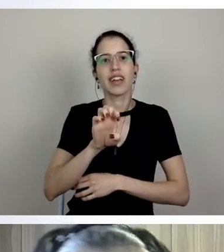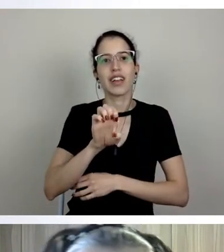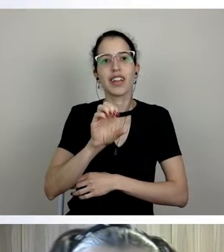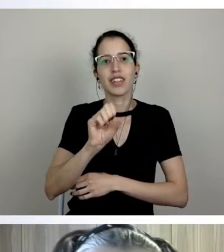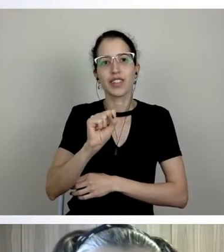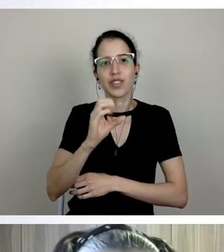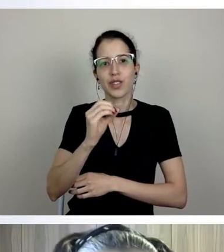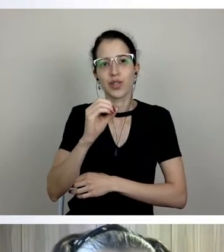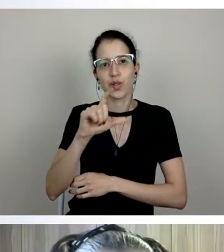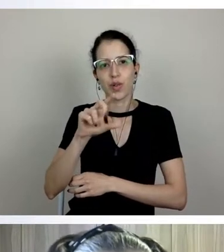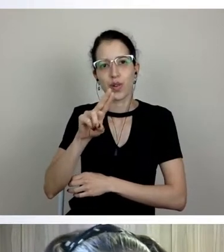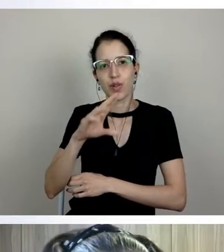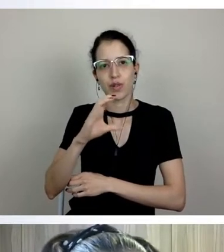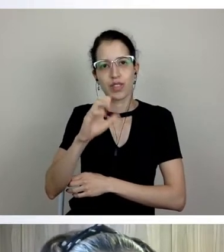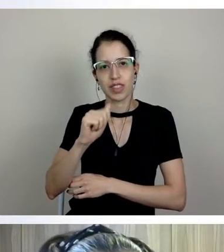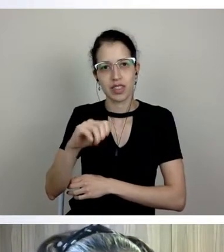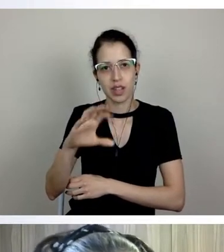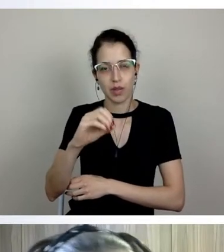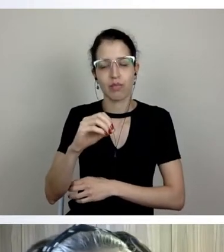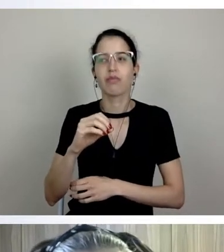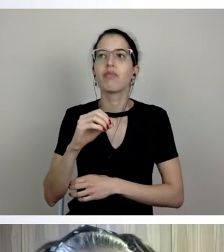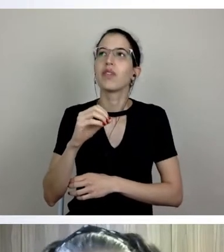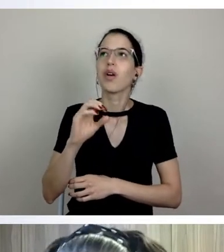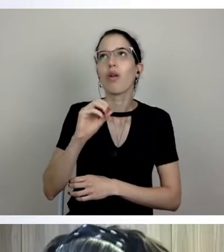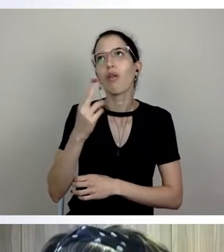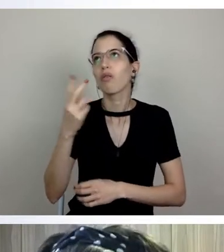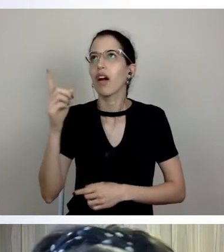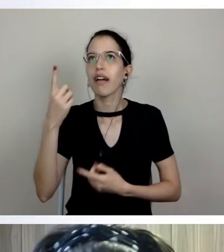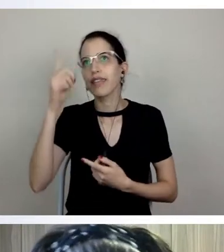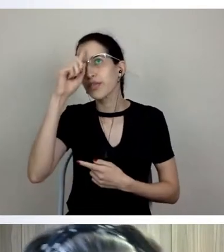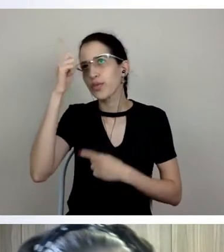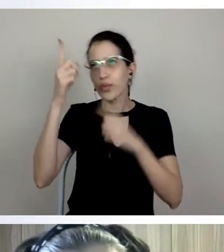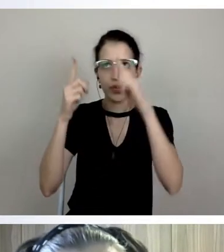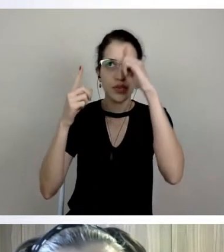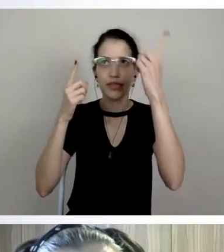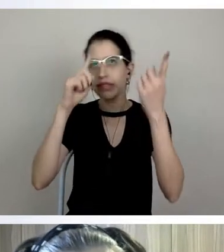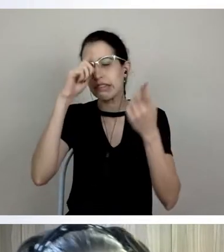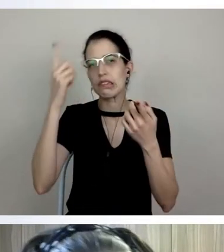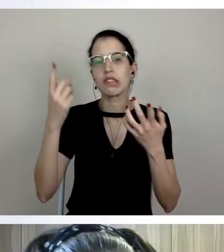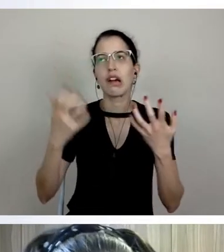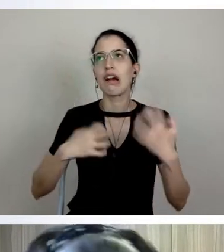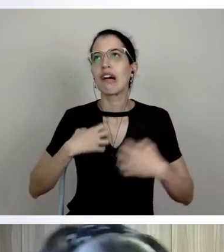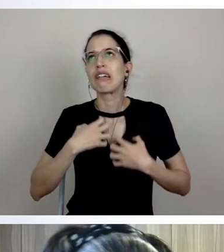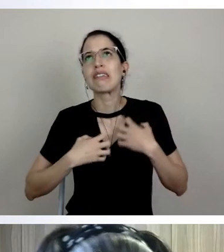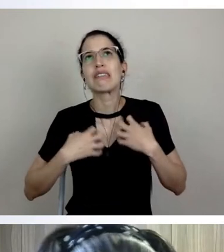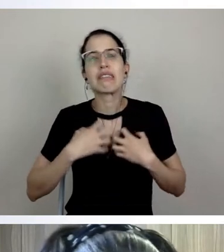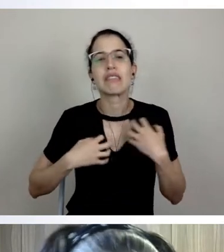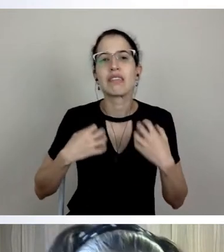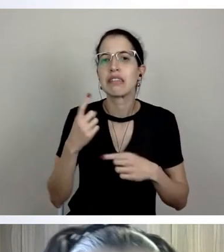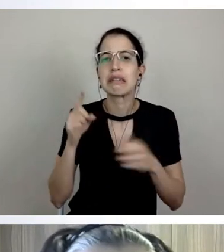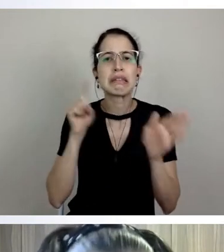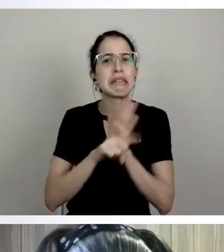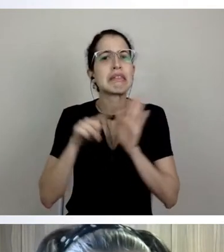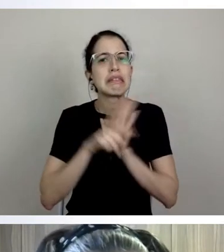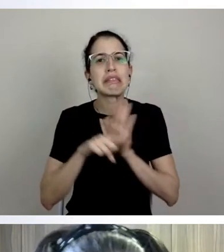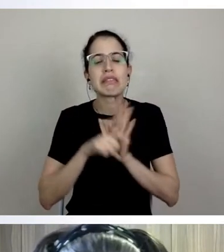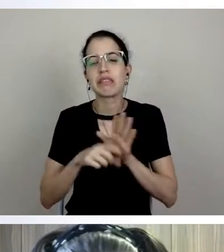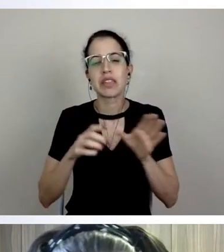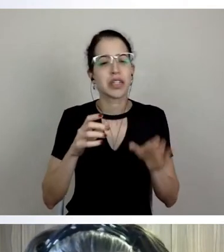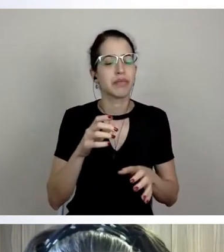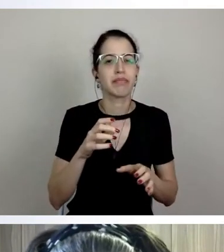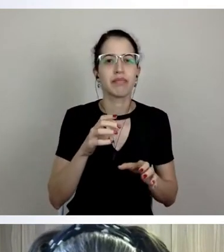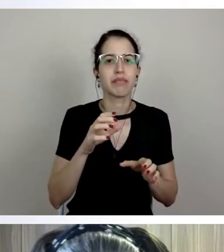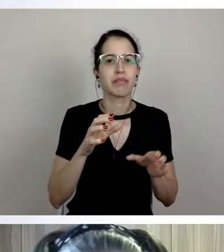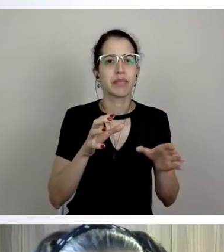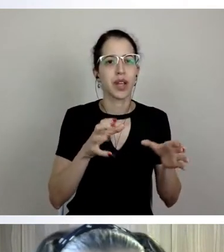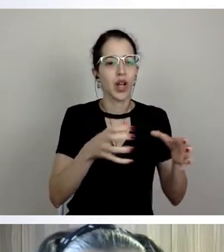muito detalhadas, ou também dúvidas, questões, muitas vezes bastante angustiadas de integrantes de diferentes segmentos da